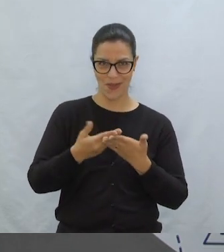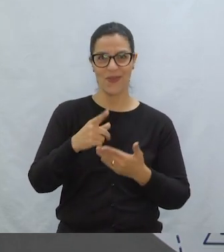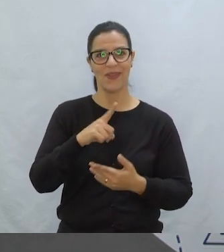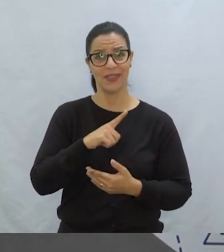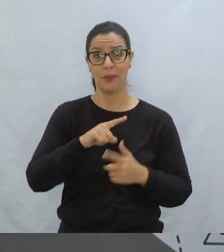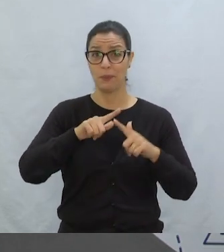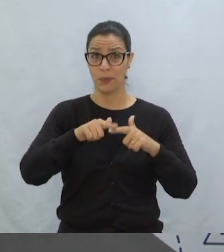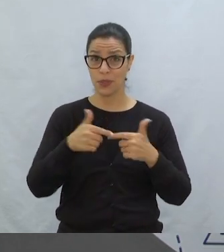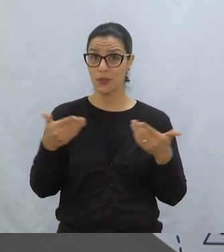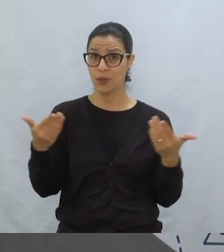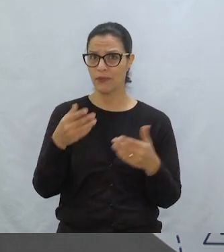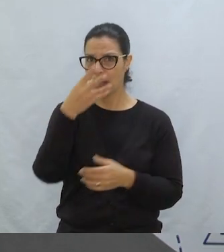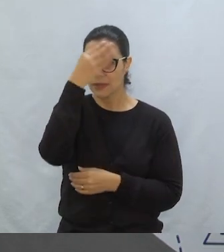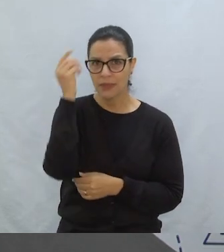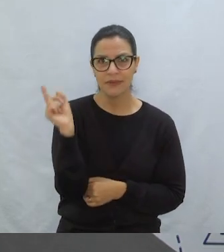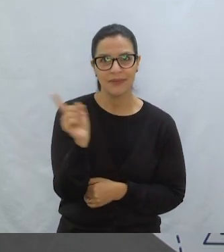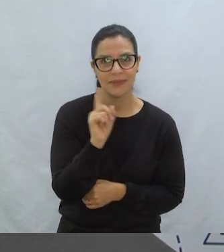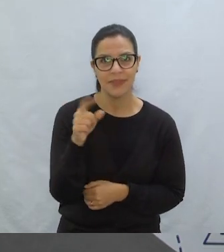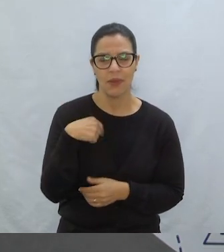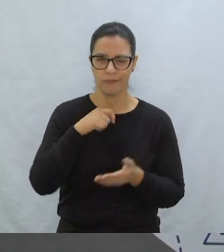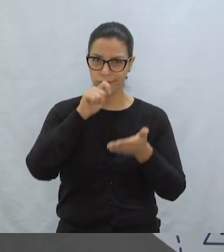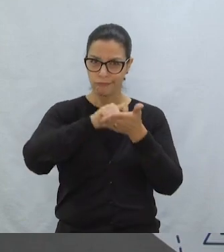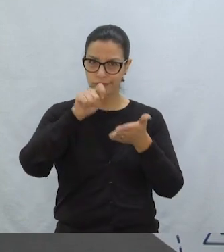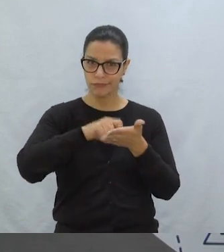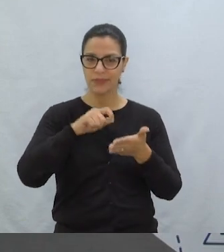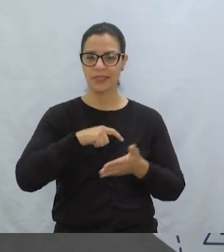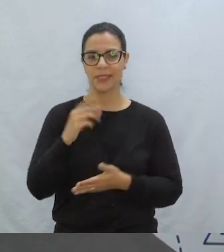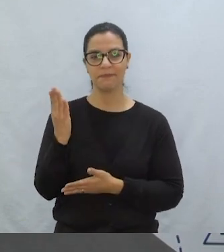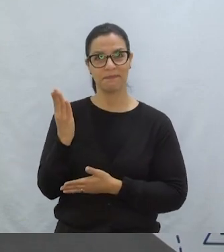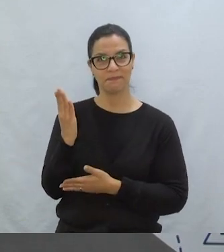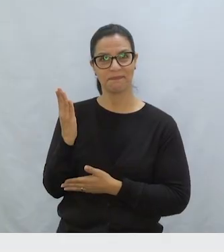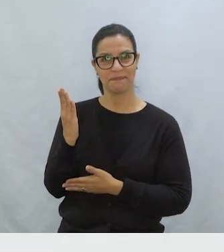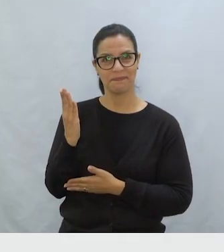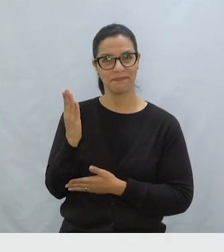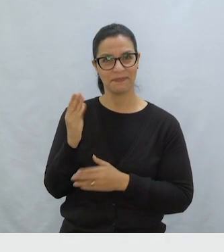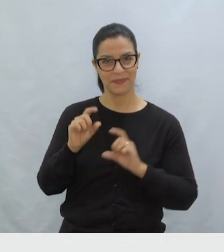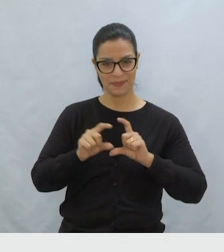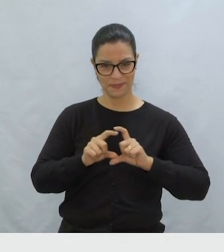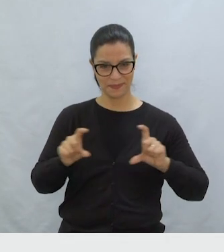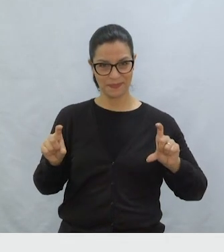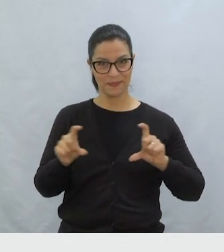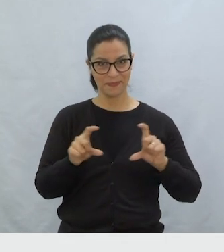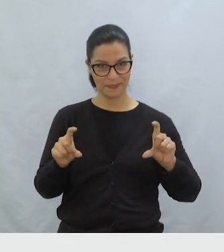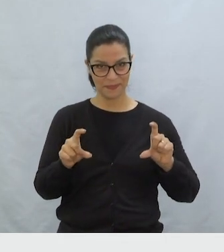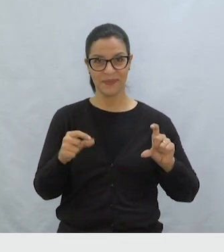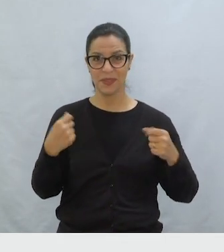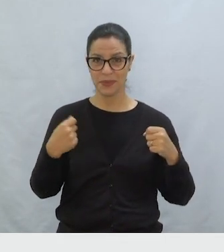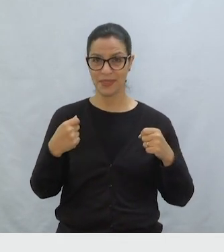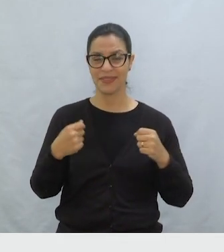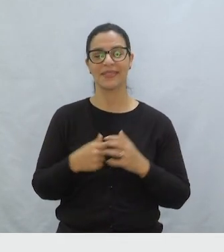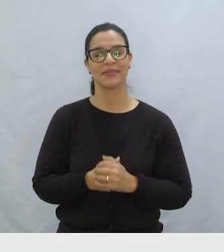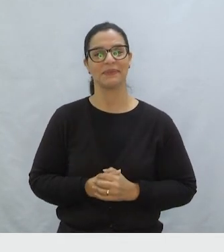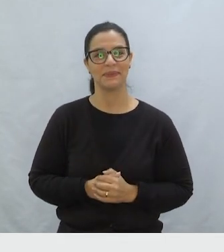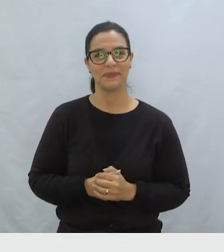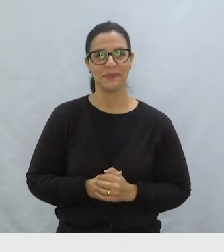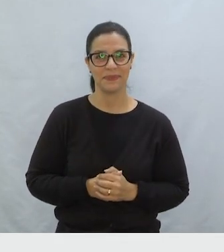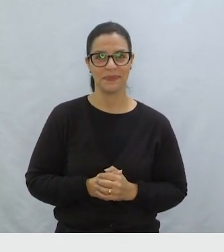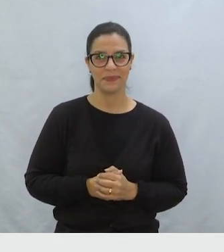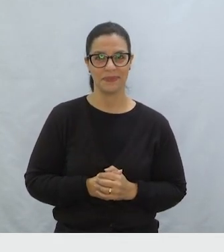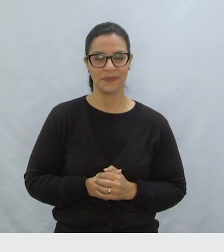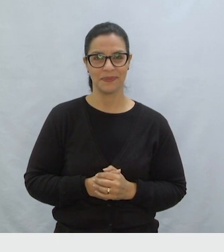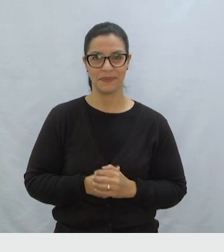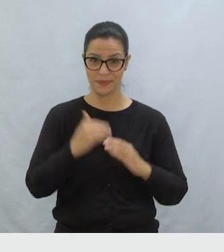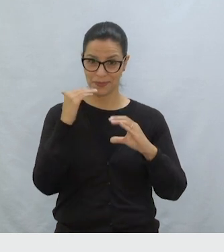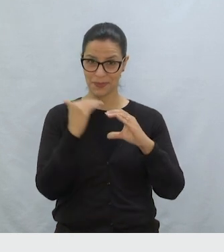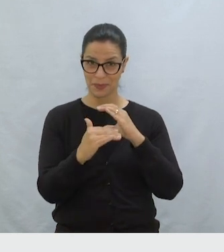a diferença Nessa aula Então, não esquece Anota lá Fala Leitorliterario Arroba